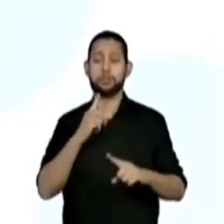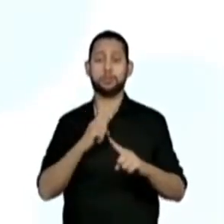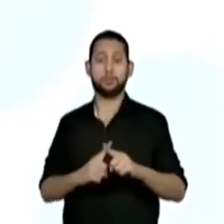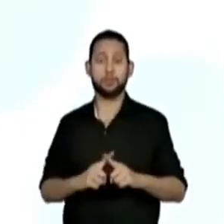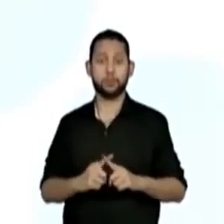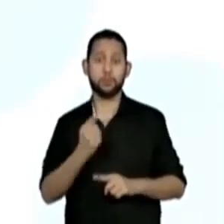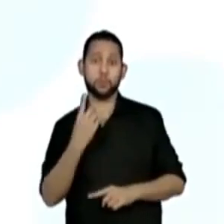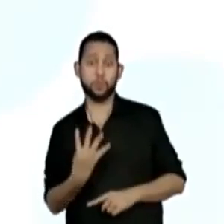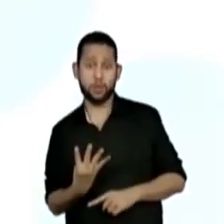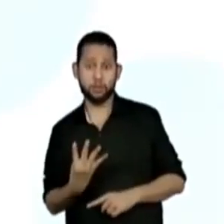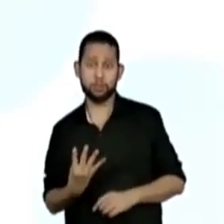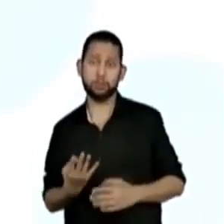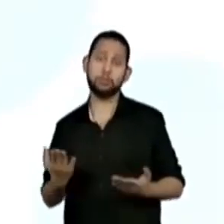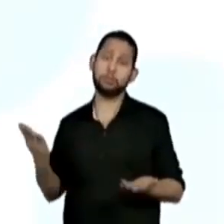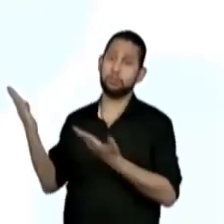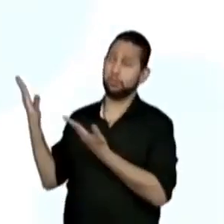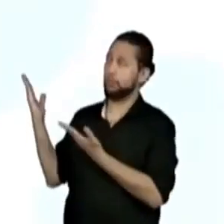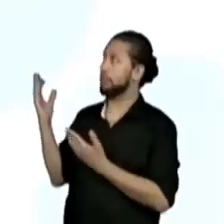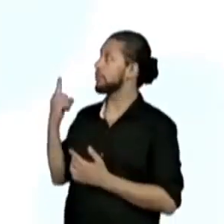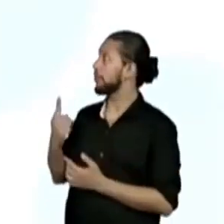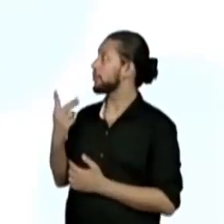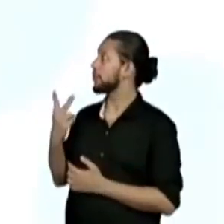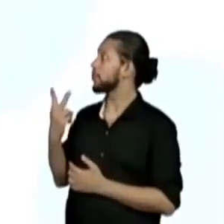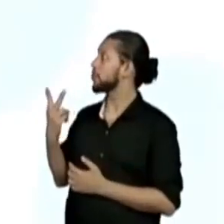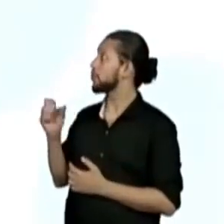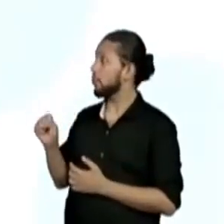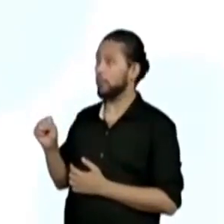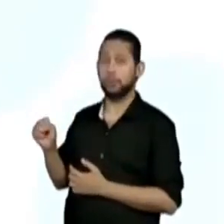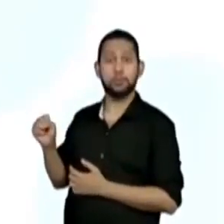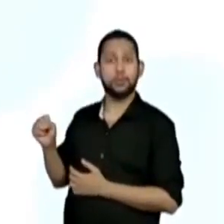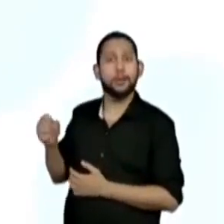certo? Portanto,